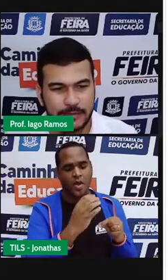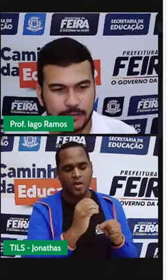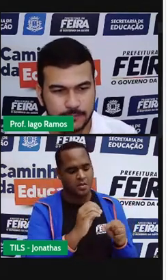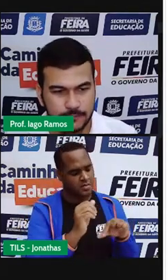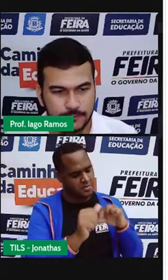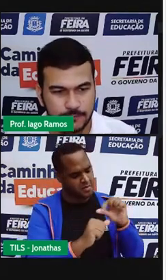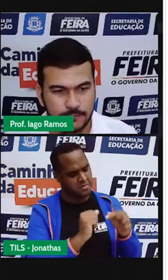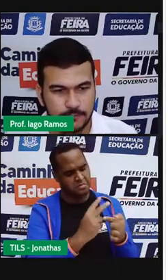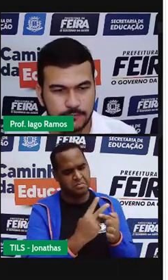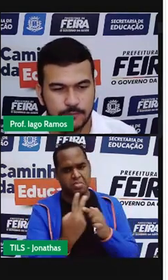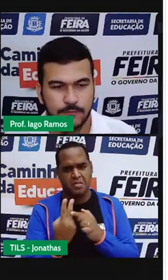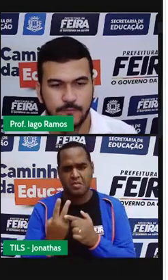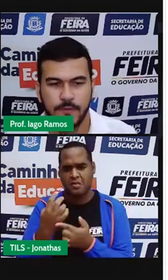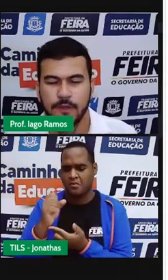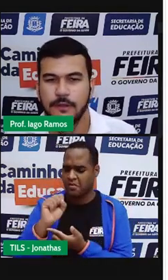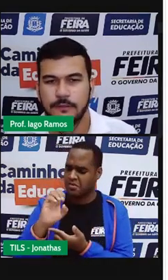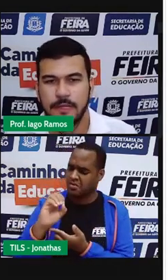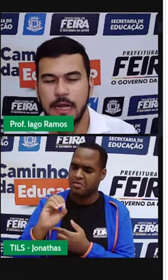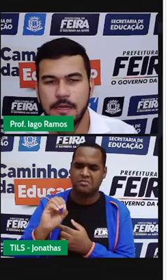80?